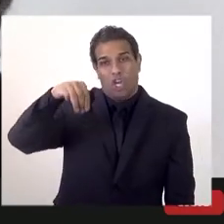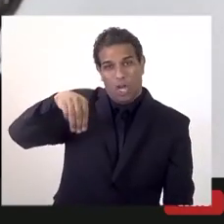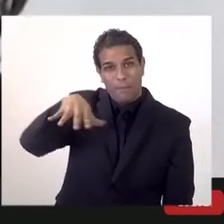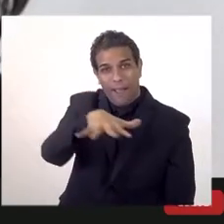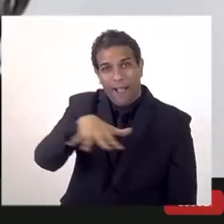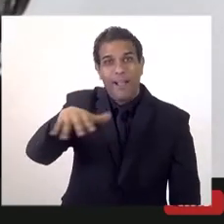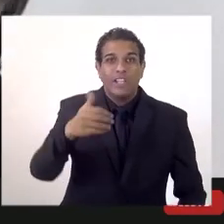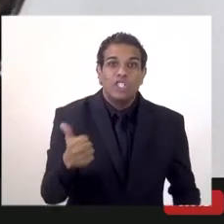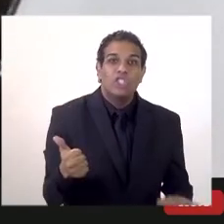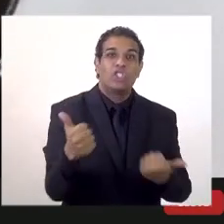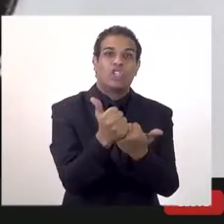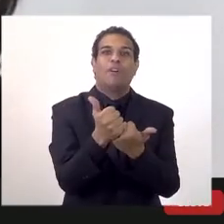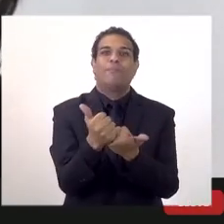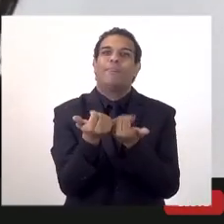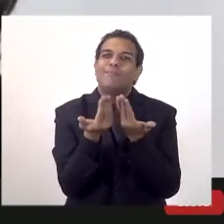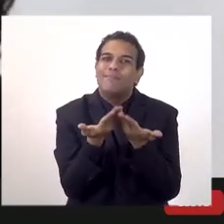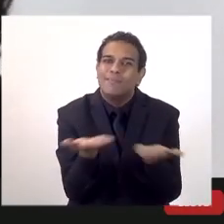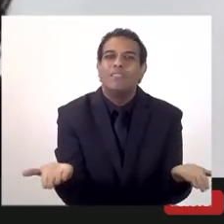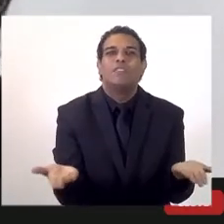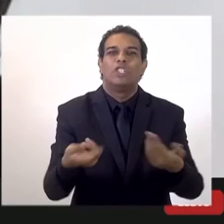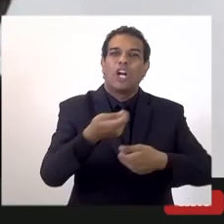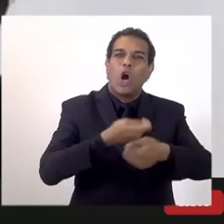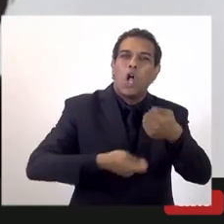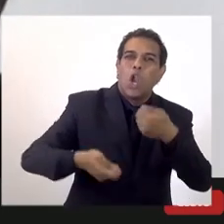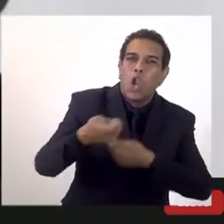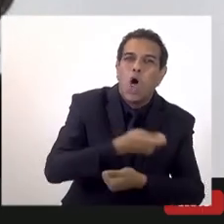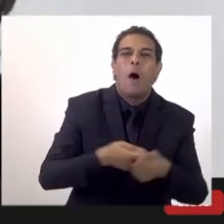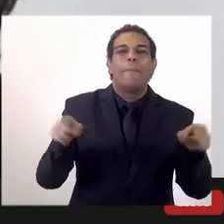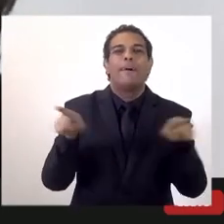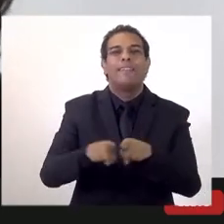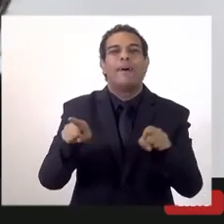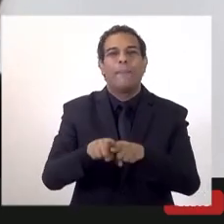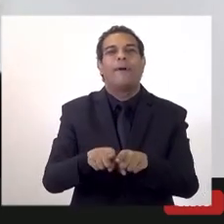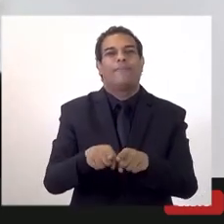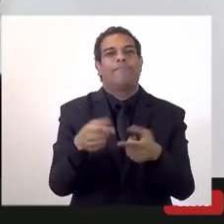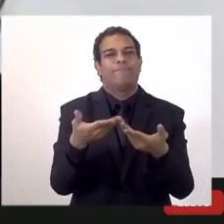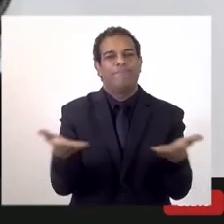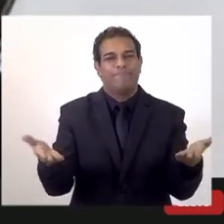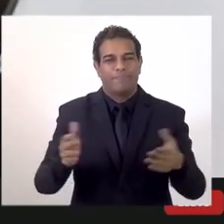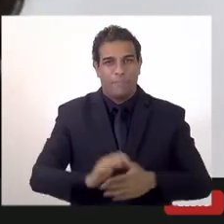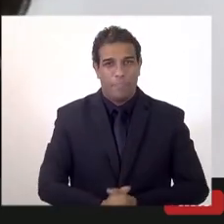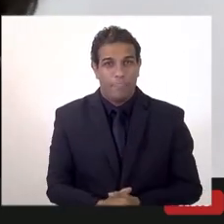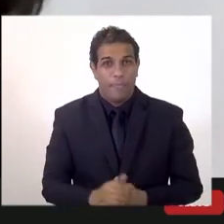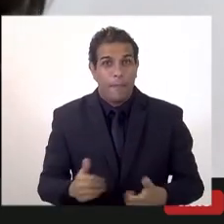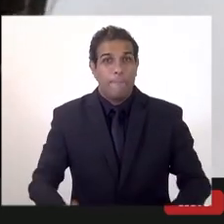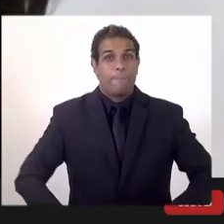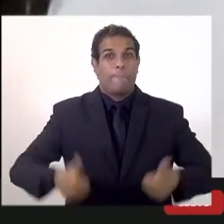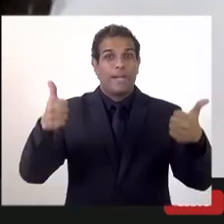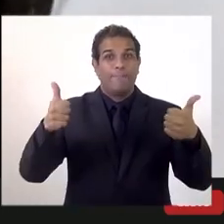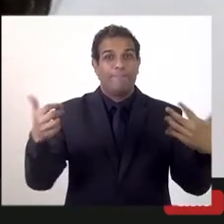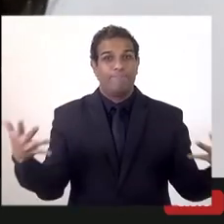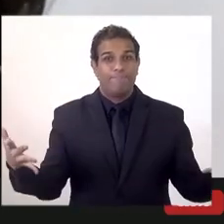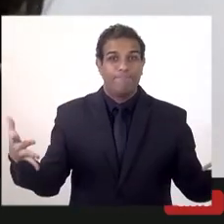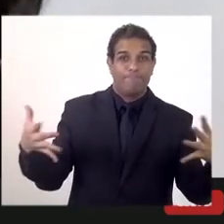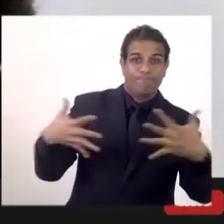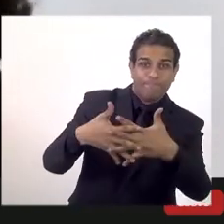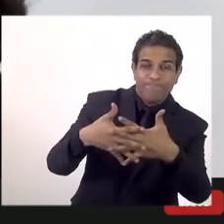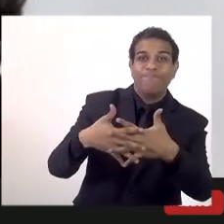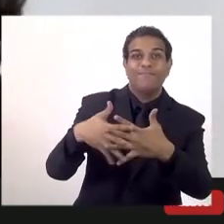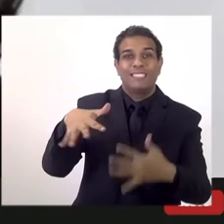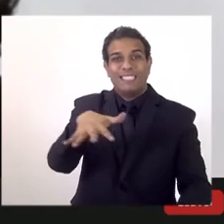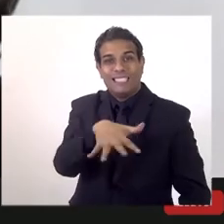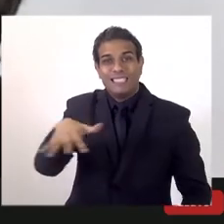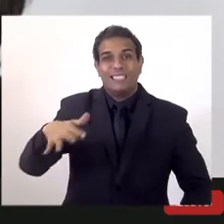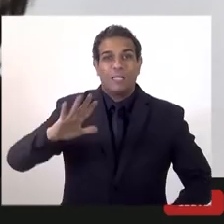colabora com o que o Mauro Osório vem colocando aqui recorrentemente da melhor integração do encadeamento